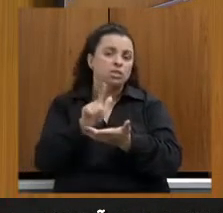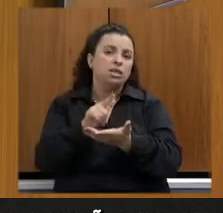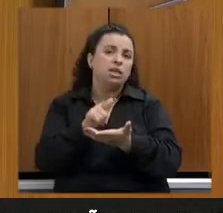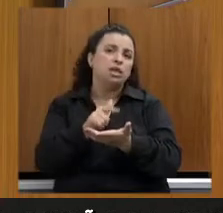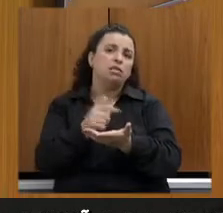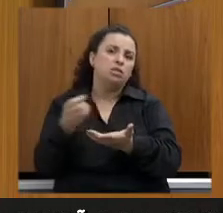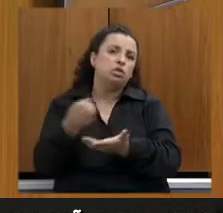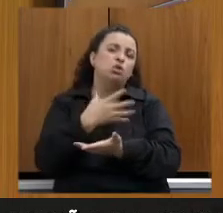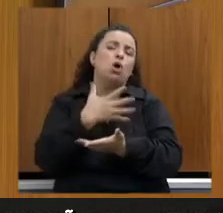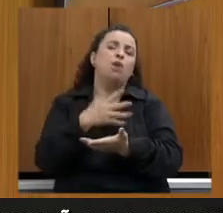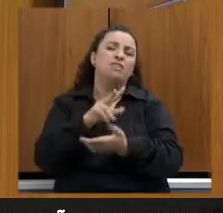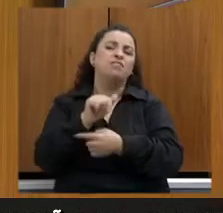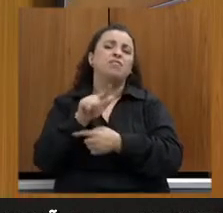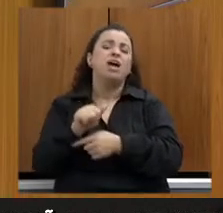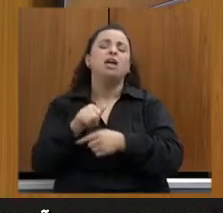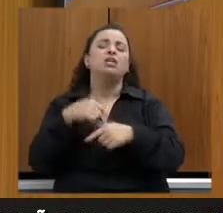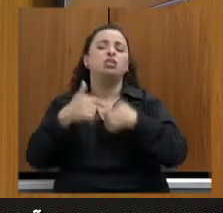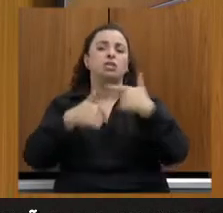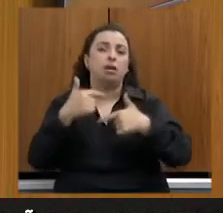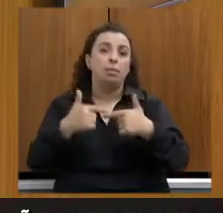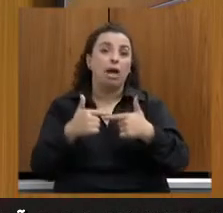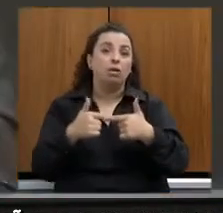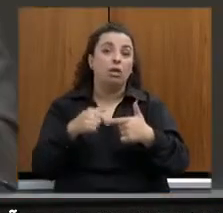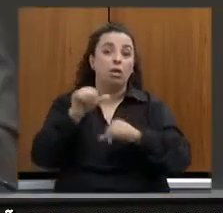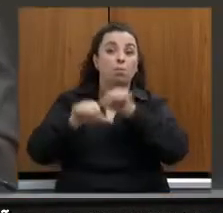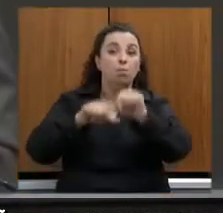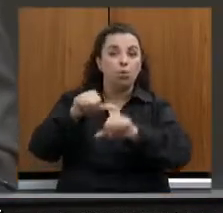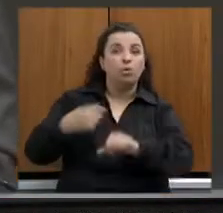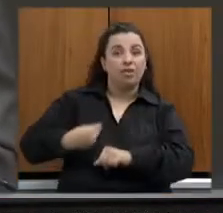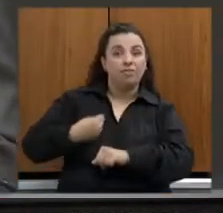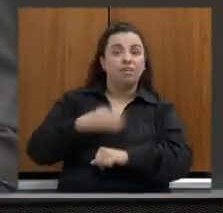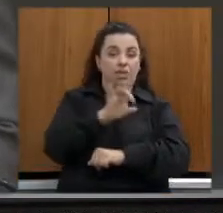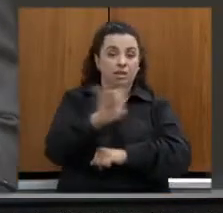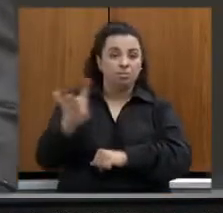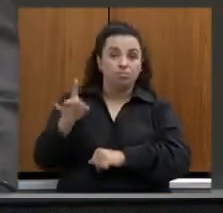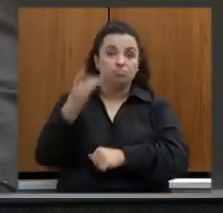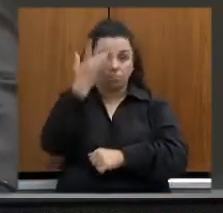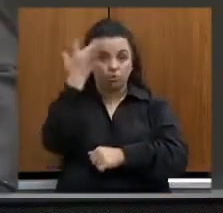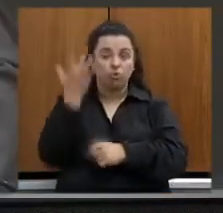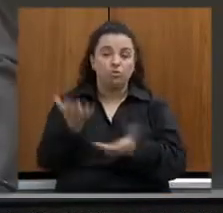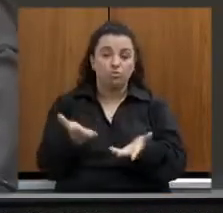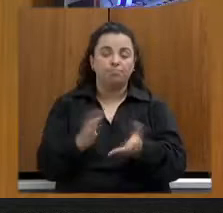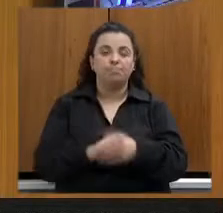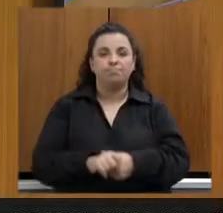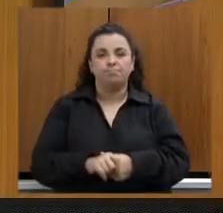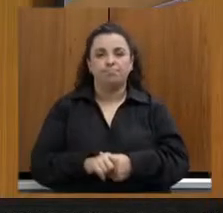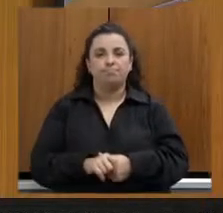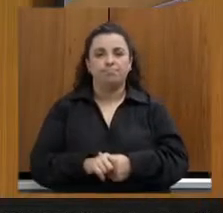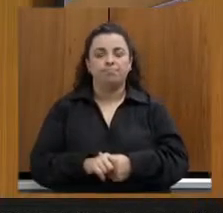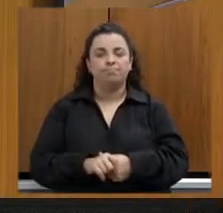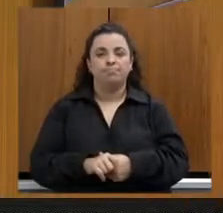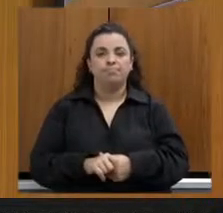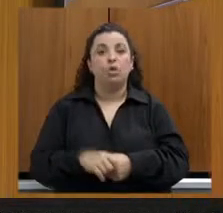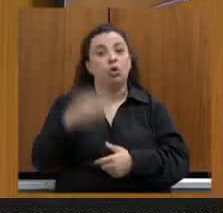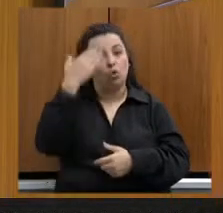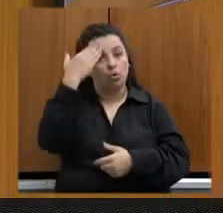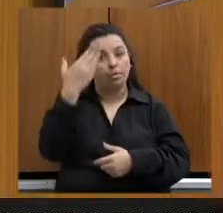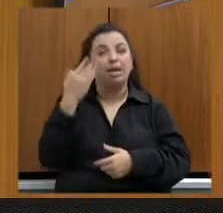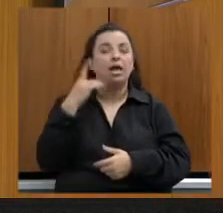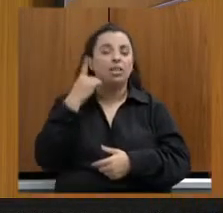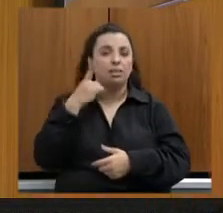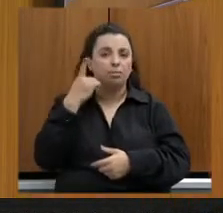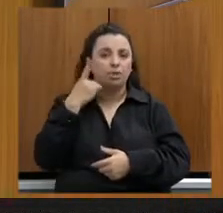Esse questionamento é o que eu gostaria inicialmente de ver atendido. Obrigado, deputado Guilherme, pela pergunta. É